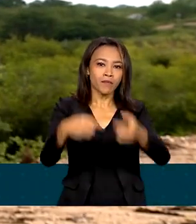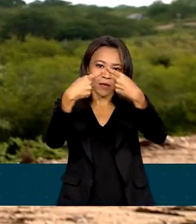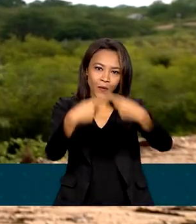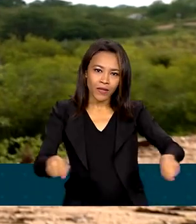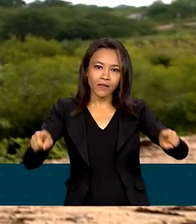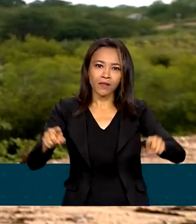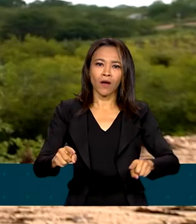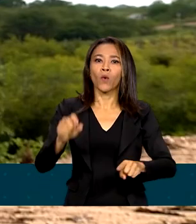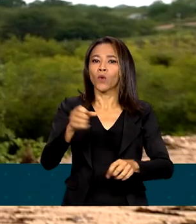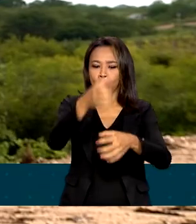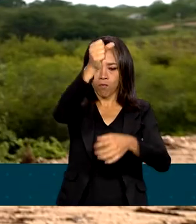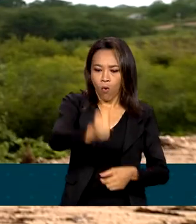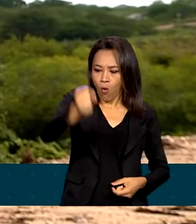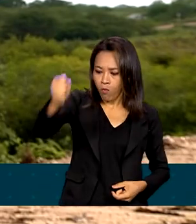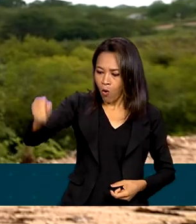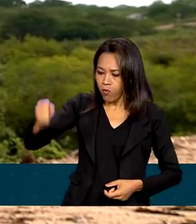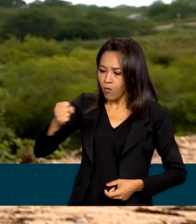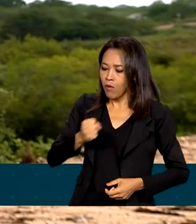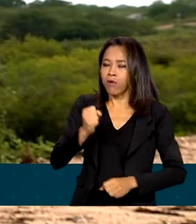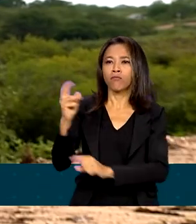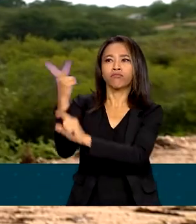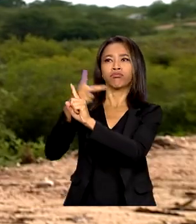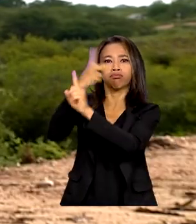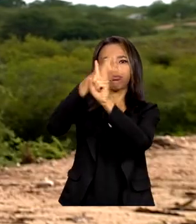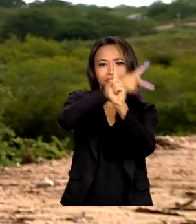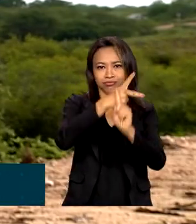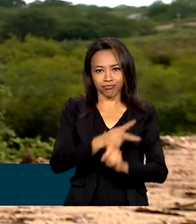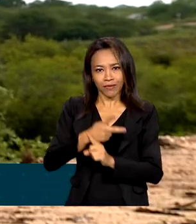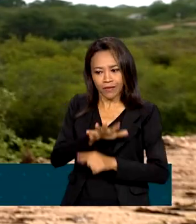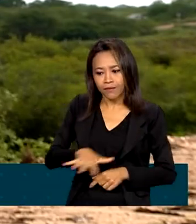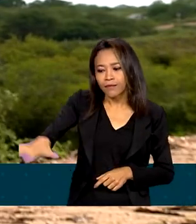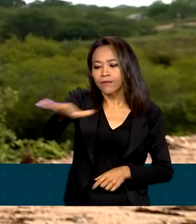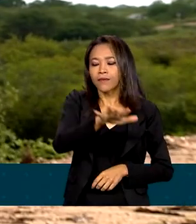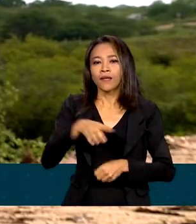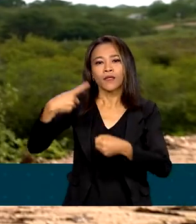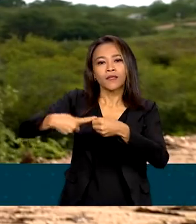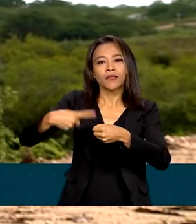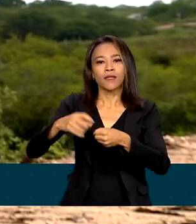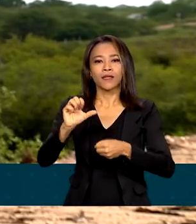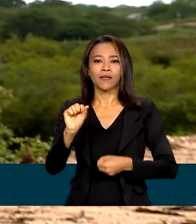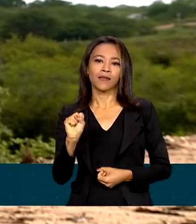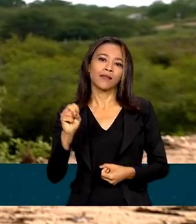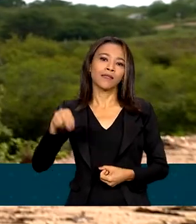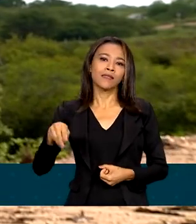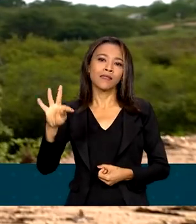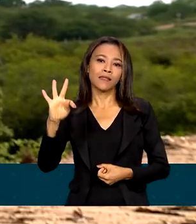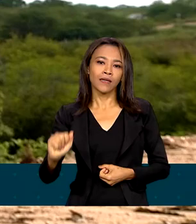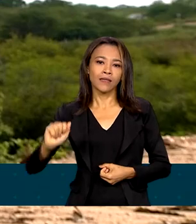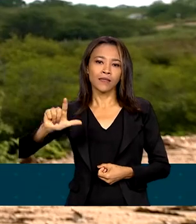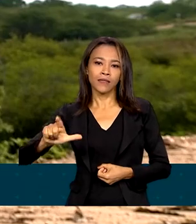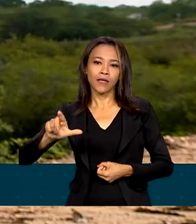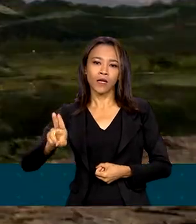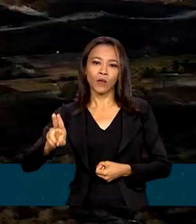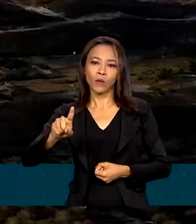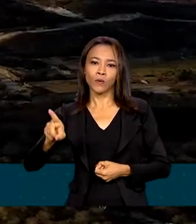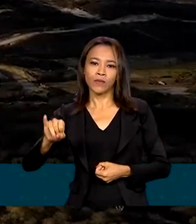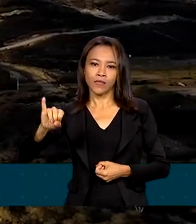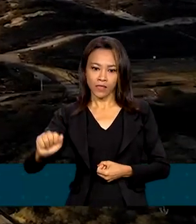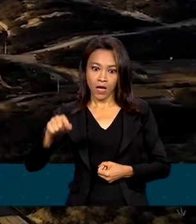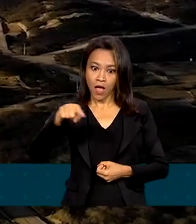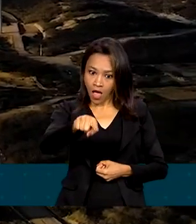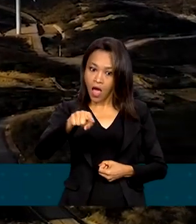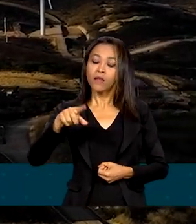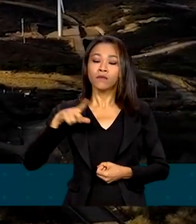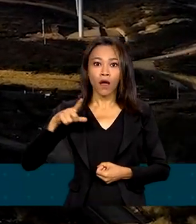Sustentável do Chafariz e também de Santa Luzia. Esse parque sustentável aqui na Paraíba é um parque híbrido, que produz